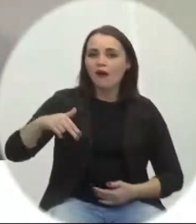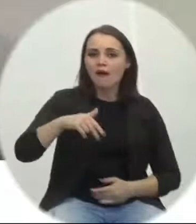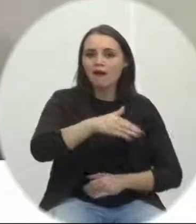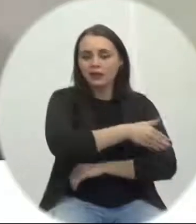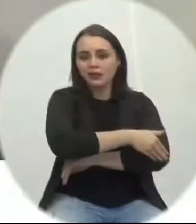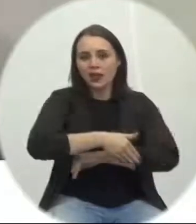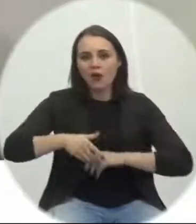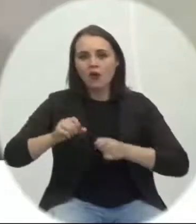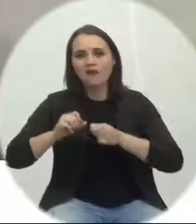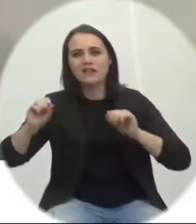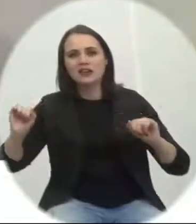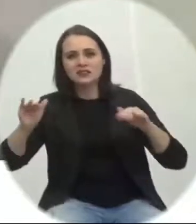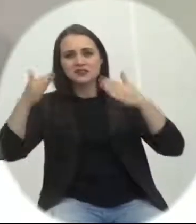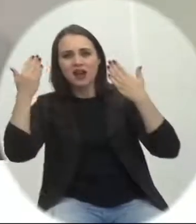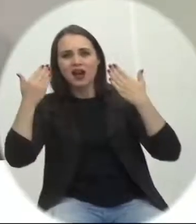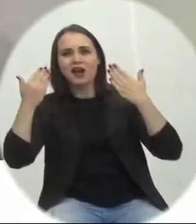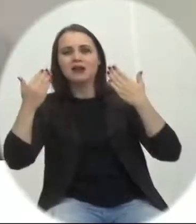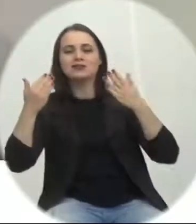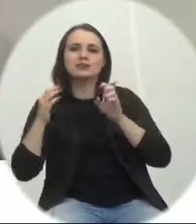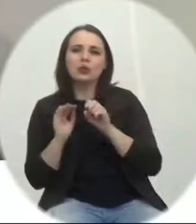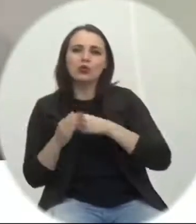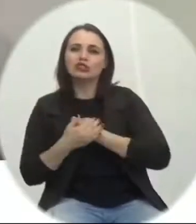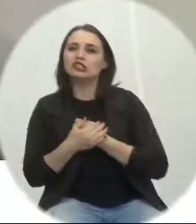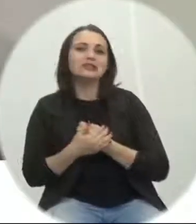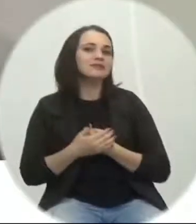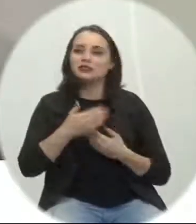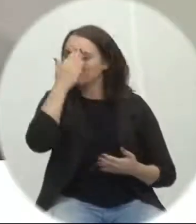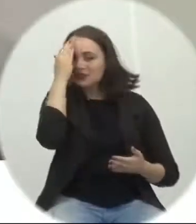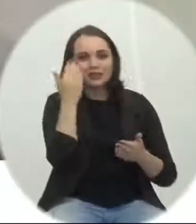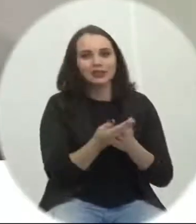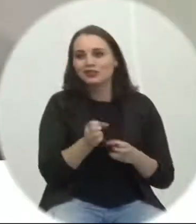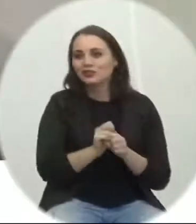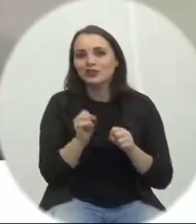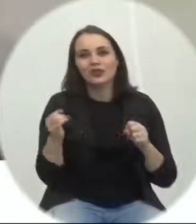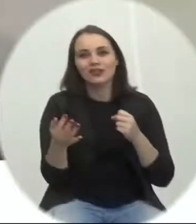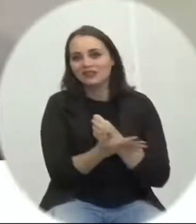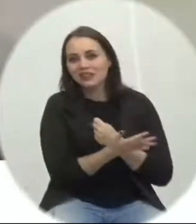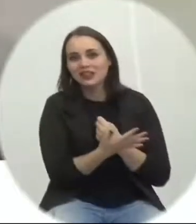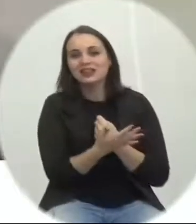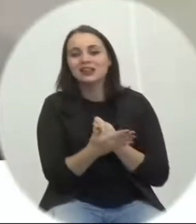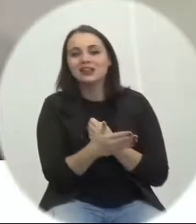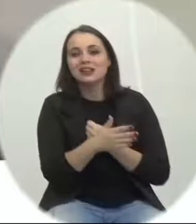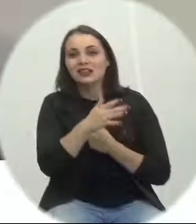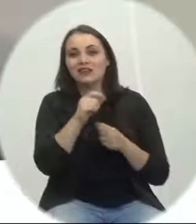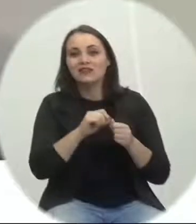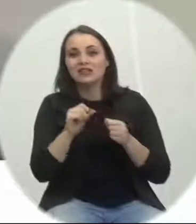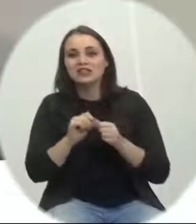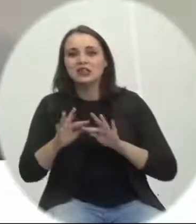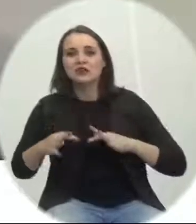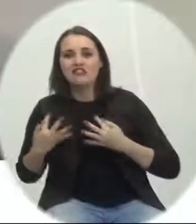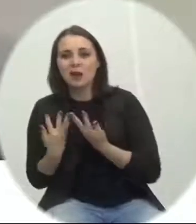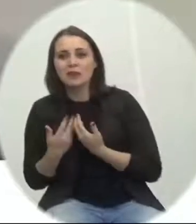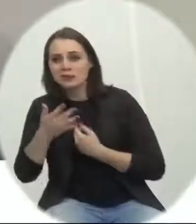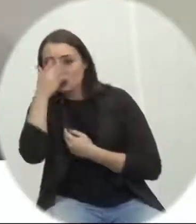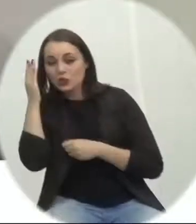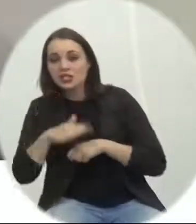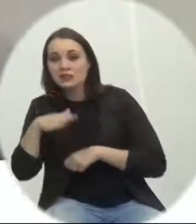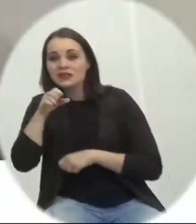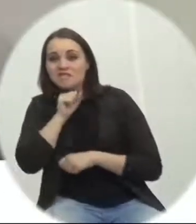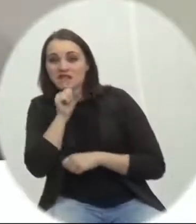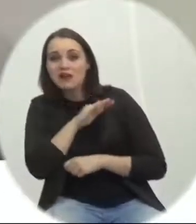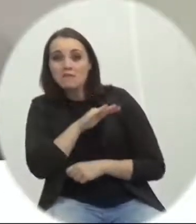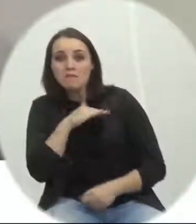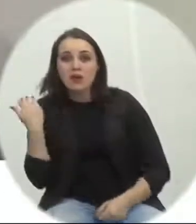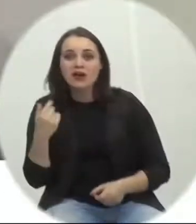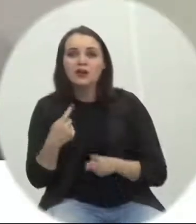fazendo festa, coisa parecida, que não levam a sério, estão matando dentro da sua família, sua mãe, seu pai, seus irmãos, enfim,